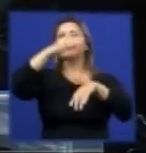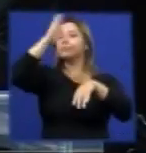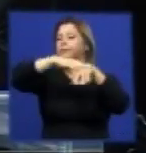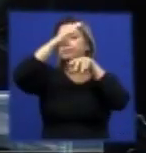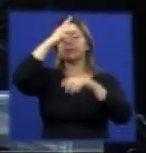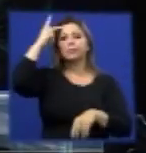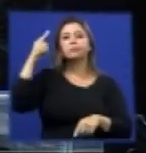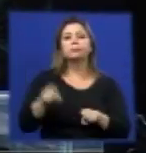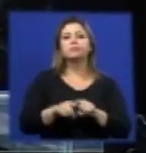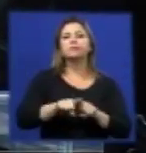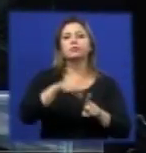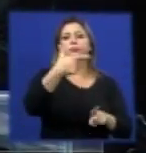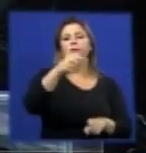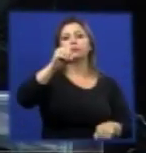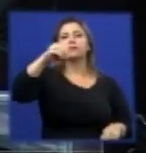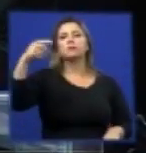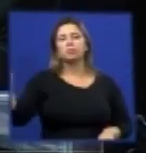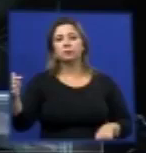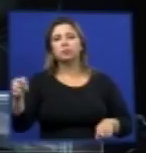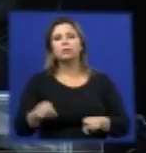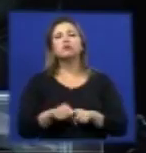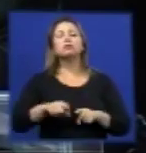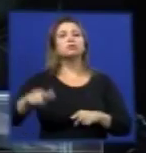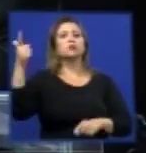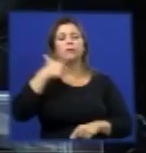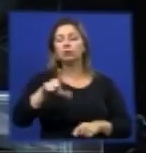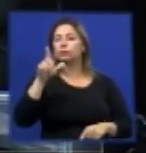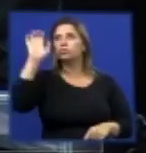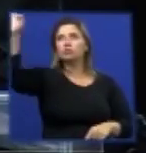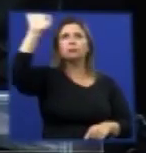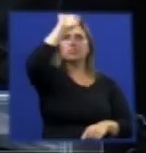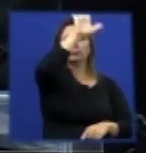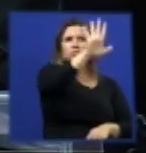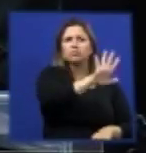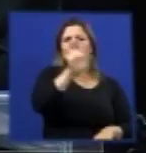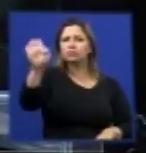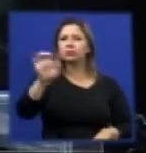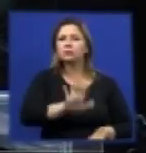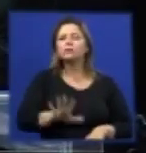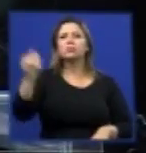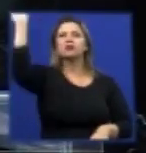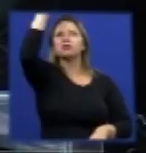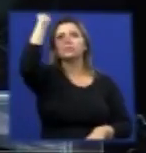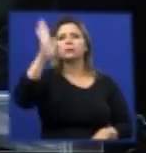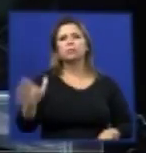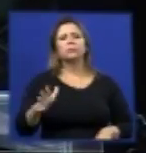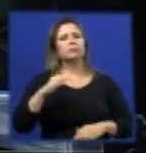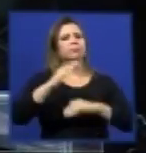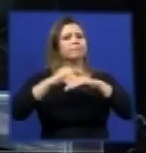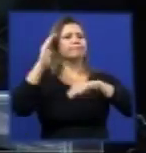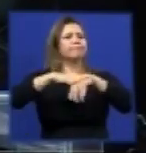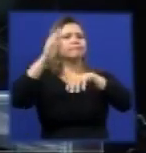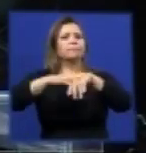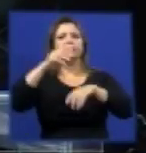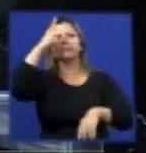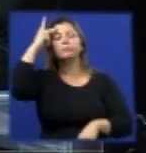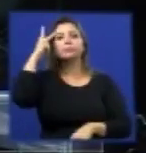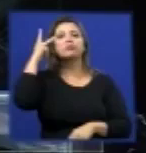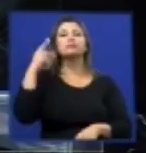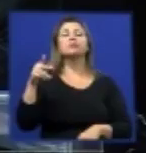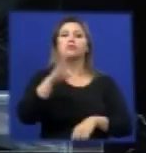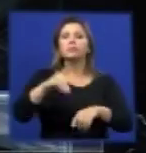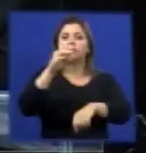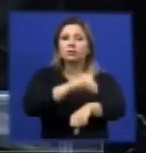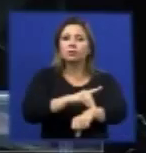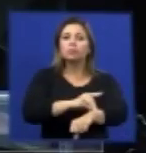2007 comparando com 2006 nós tivemos aumento em todas as regiões e aí eu faria um recorte para a região sul que nós tivemos um aumento de